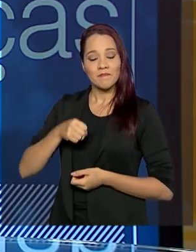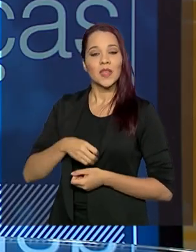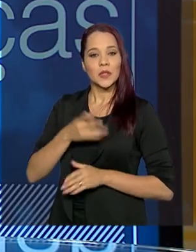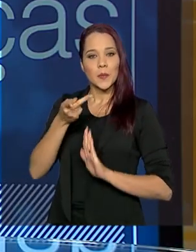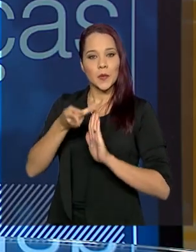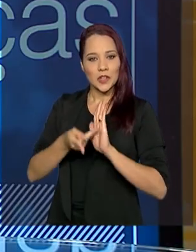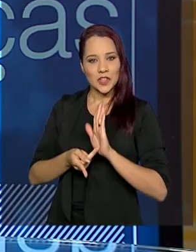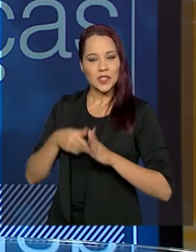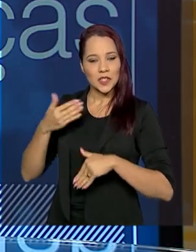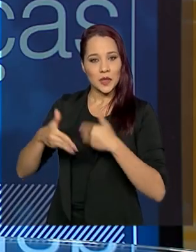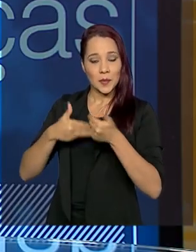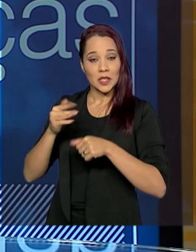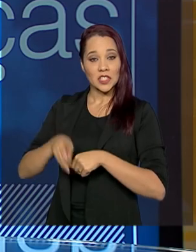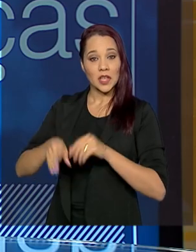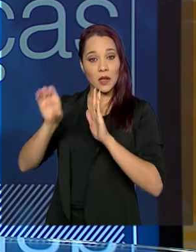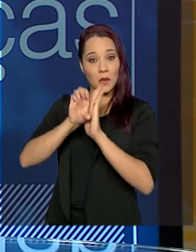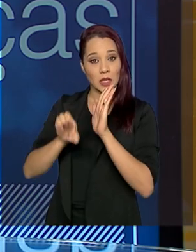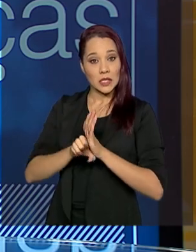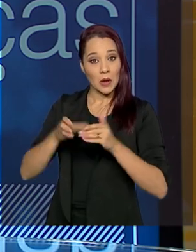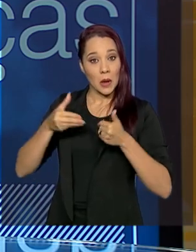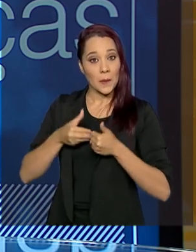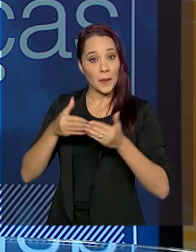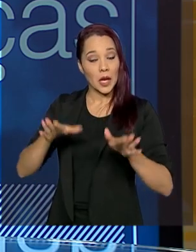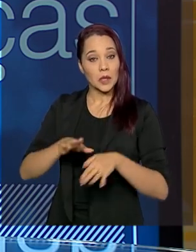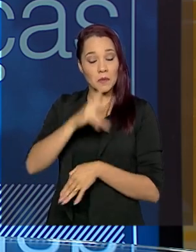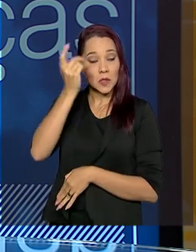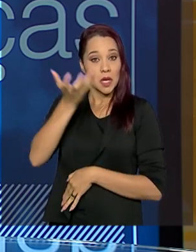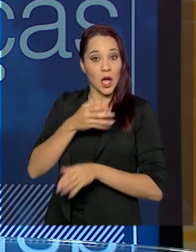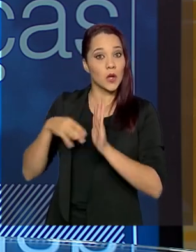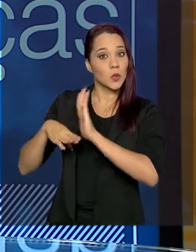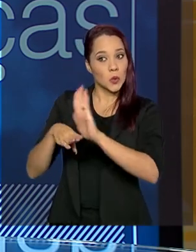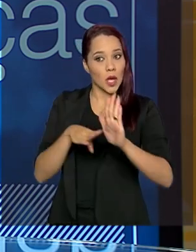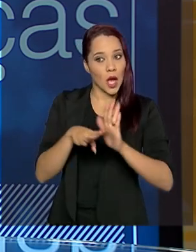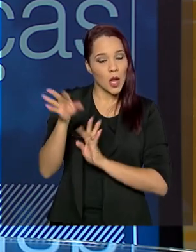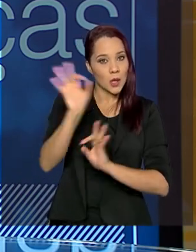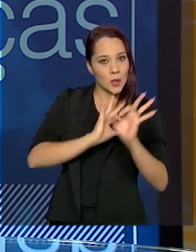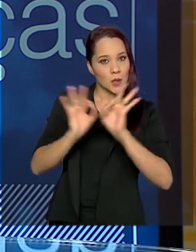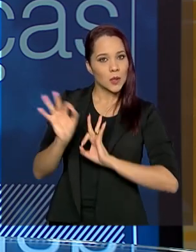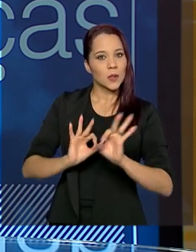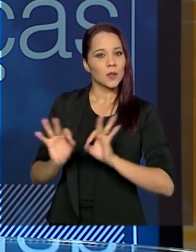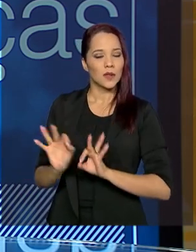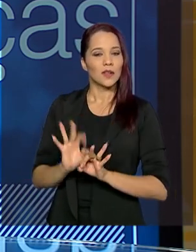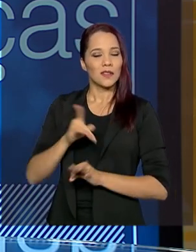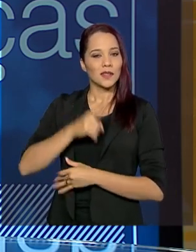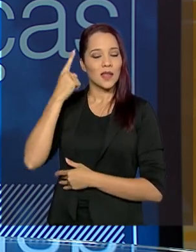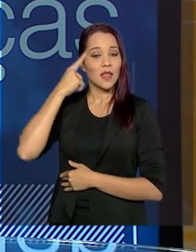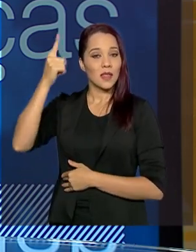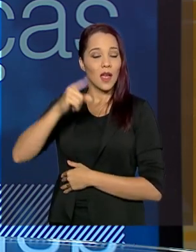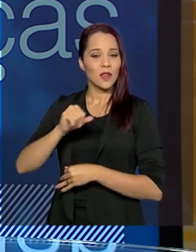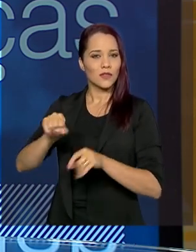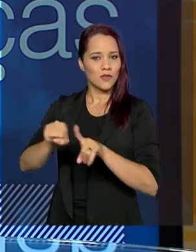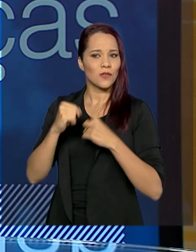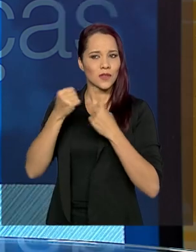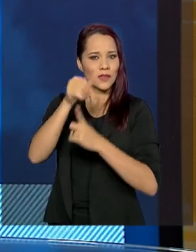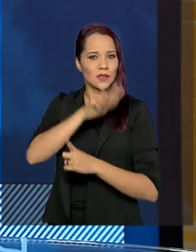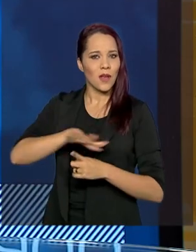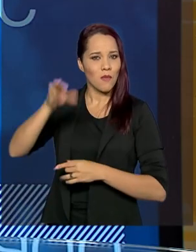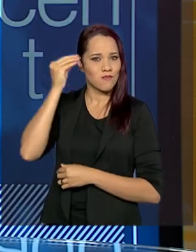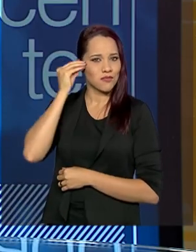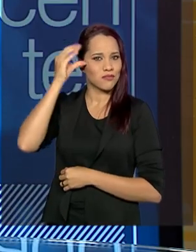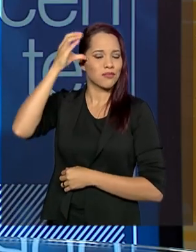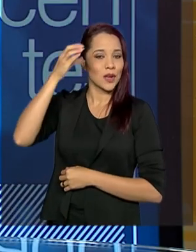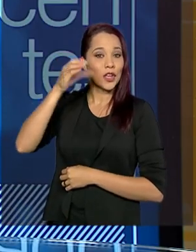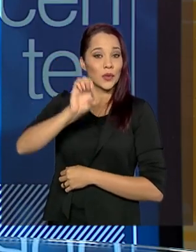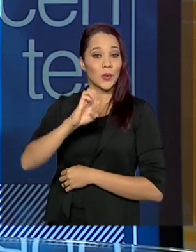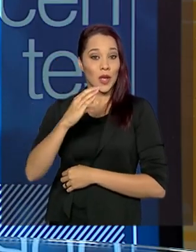também em andamento, estamos com editais abertos, para quem quiser ajudar nessa construção, nessa ideia de socializar o conhecimento do